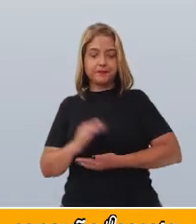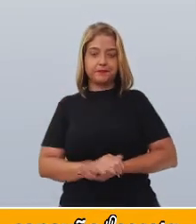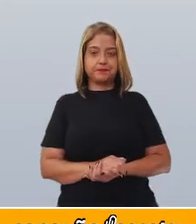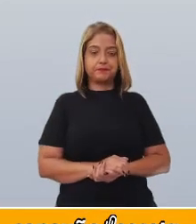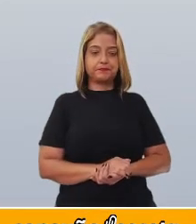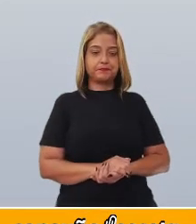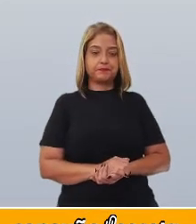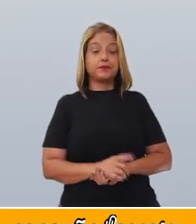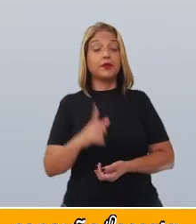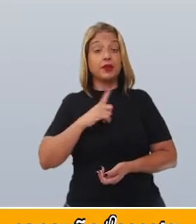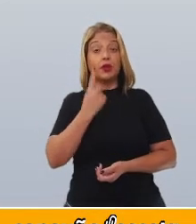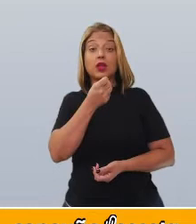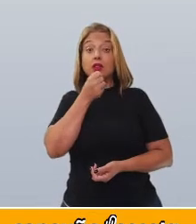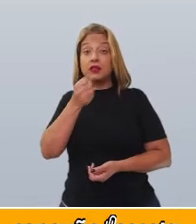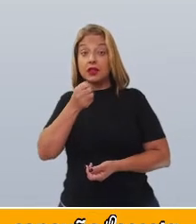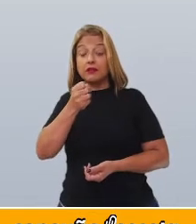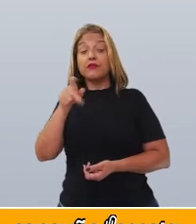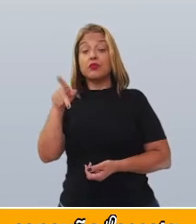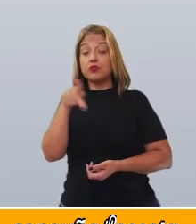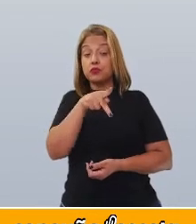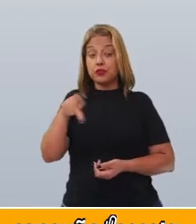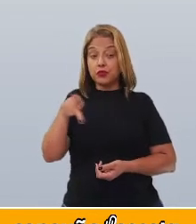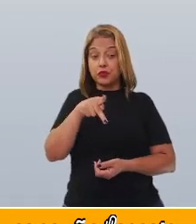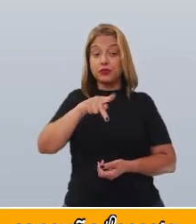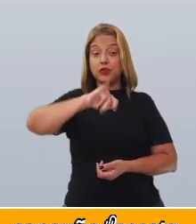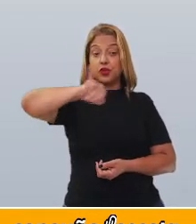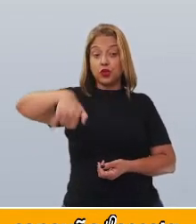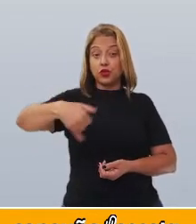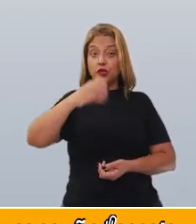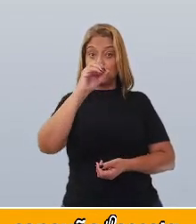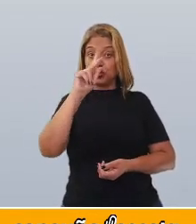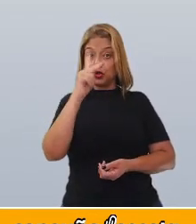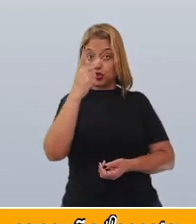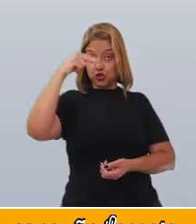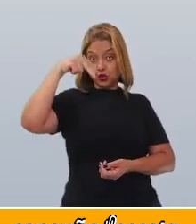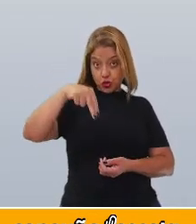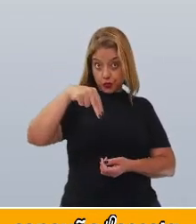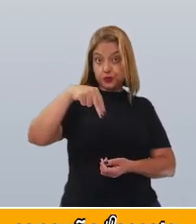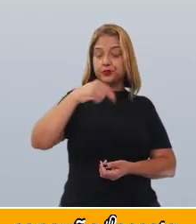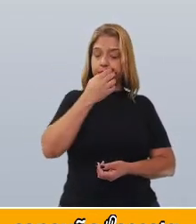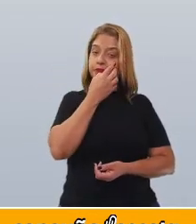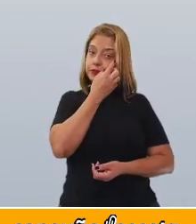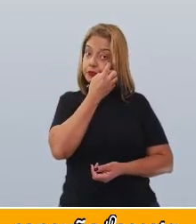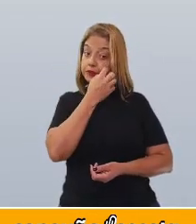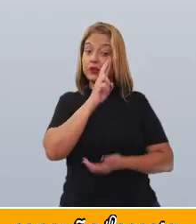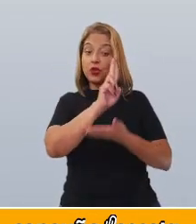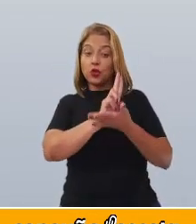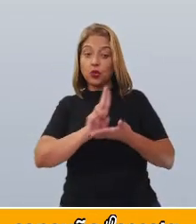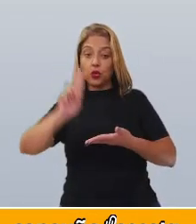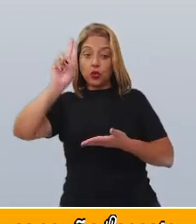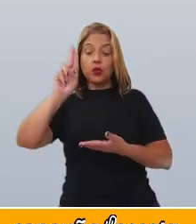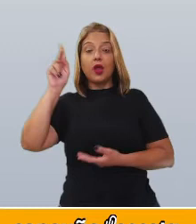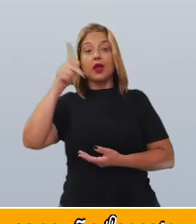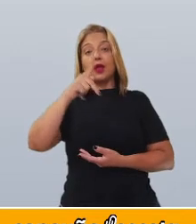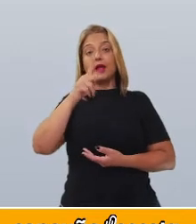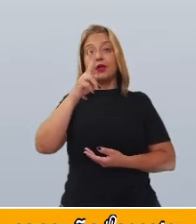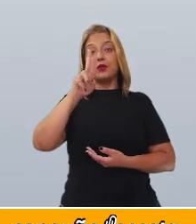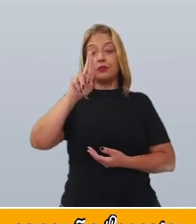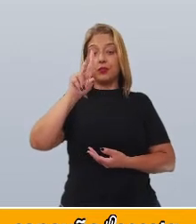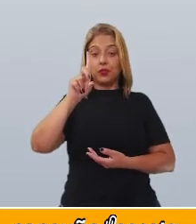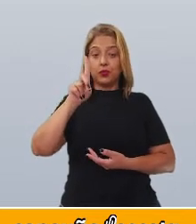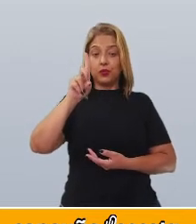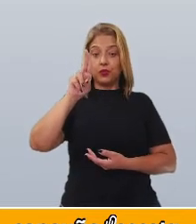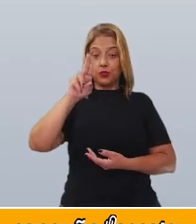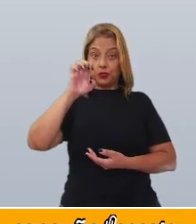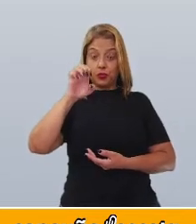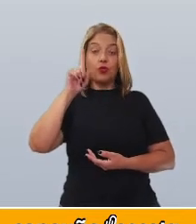uma entrevista com o professor John Lunks, da Universidade de Bordeaux, nos Estados